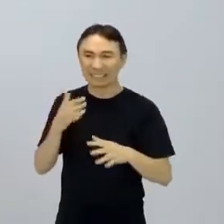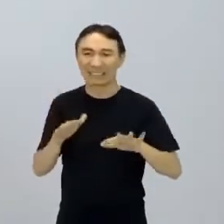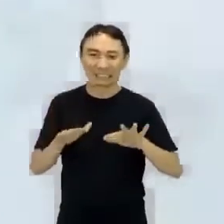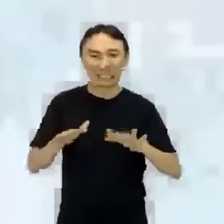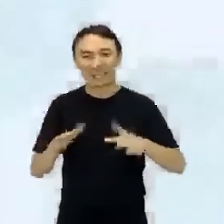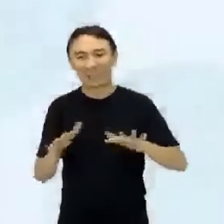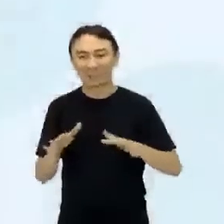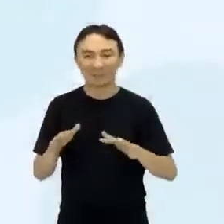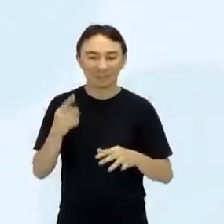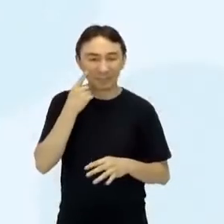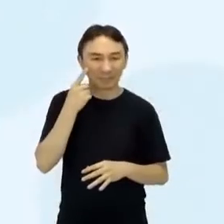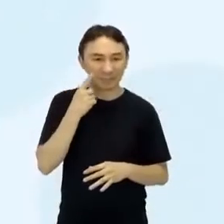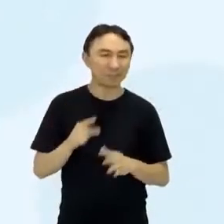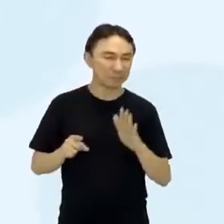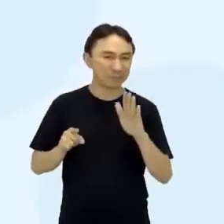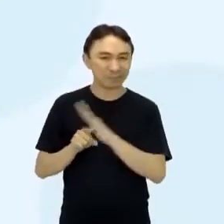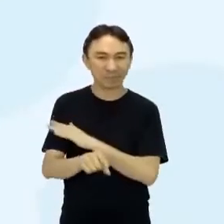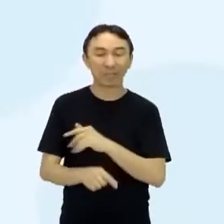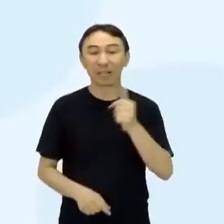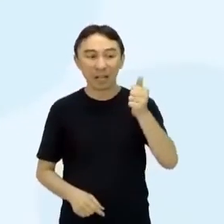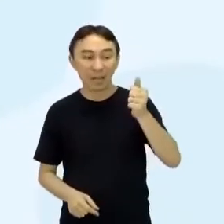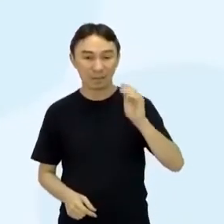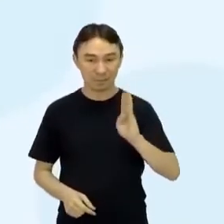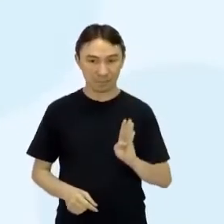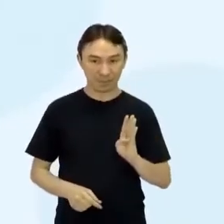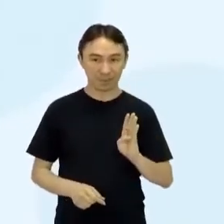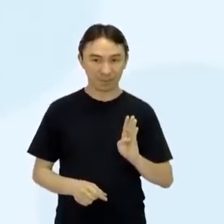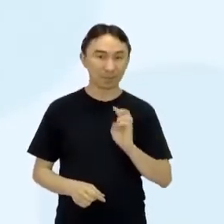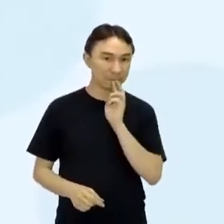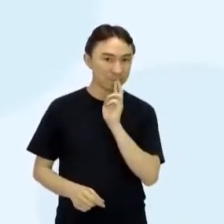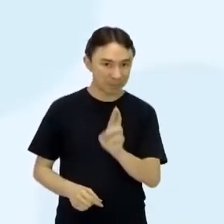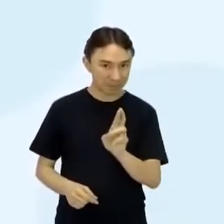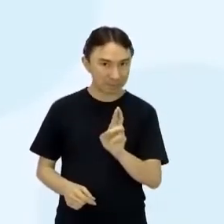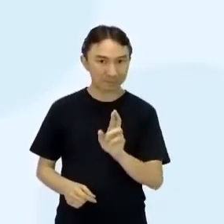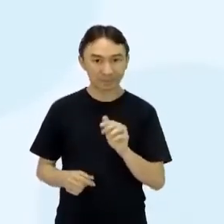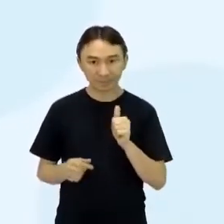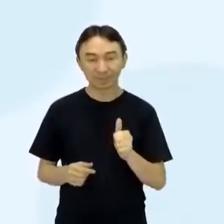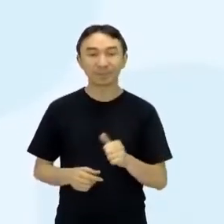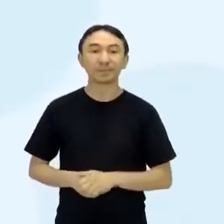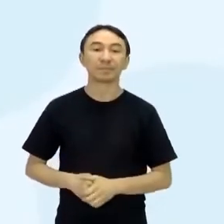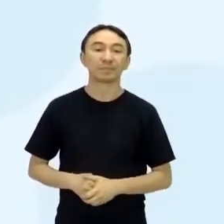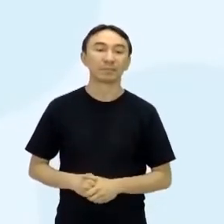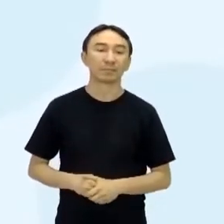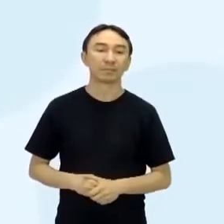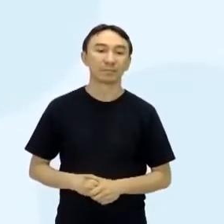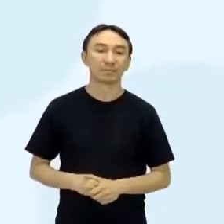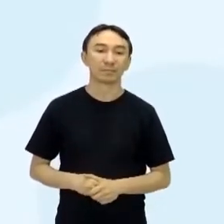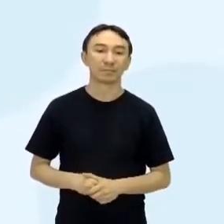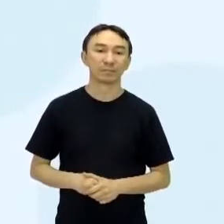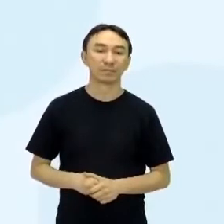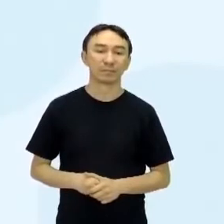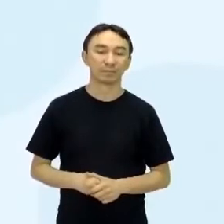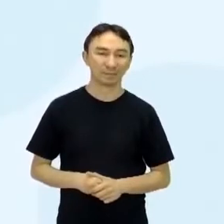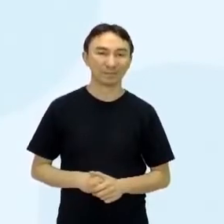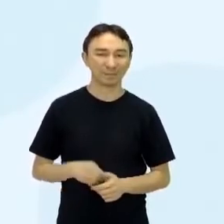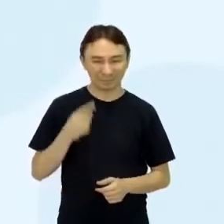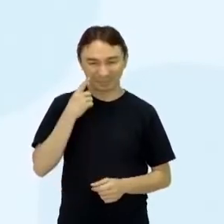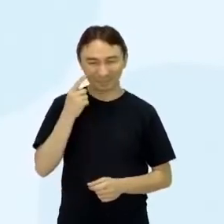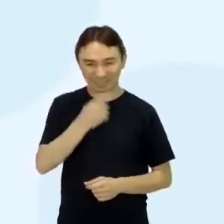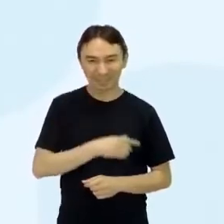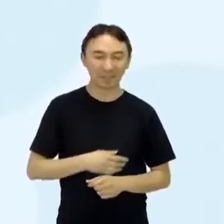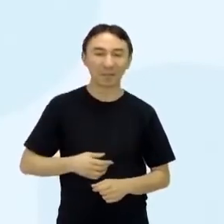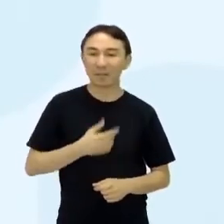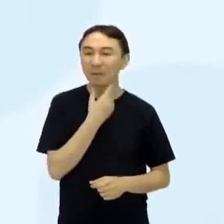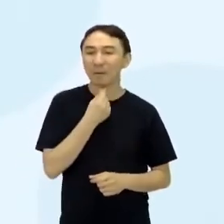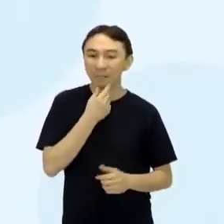tem duas questões aí, vocês vão mandar a resposta A e B. Então, na sequência, vamos lá. O autor, naquele fragmento,